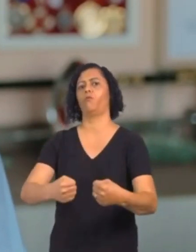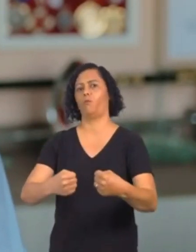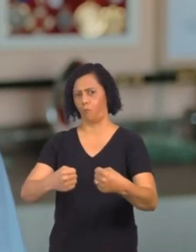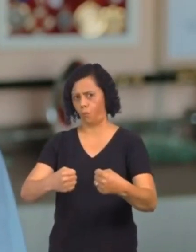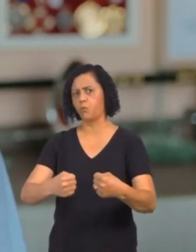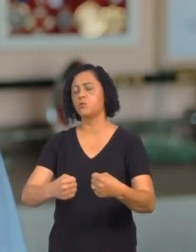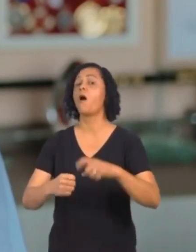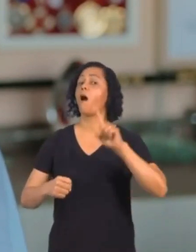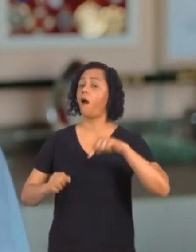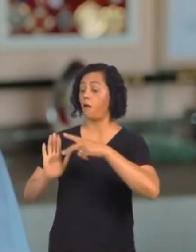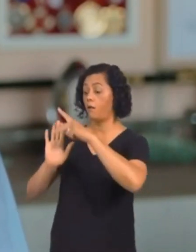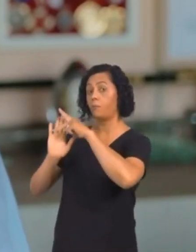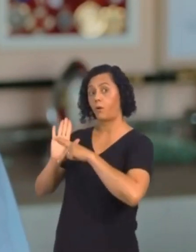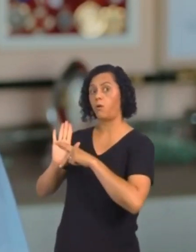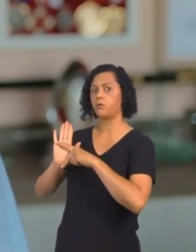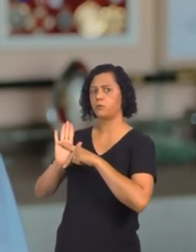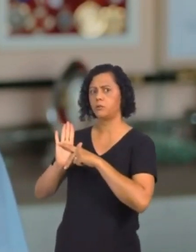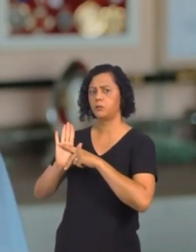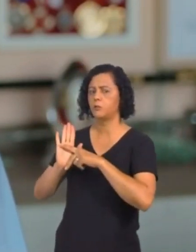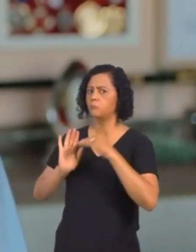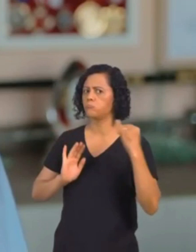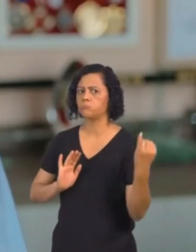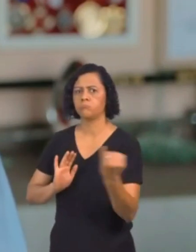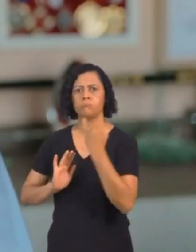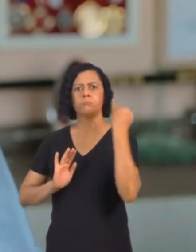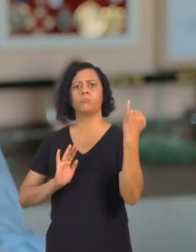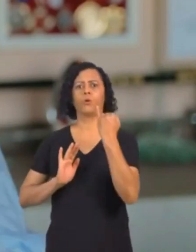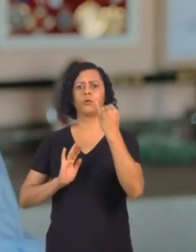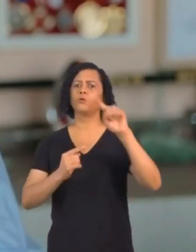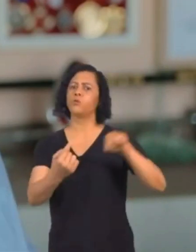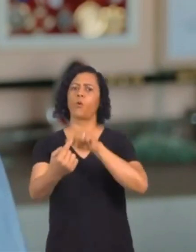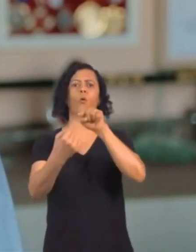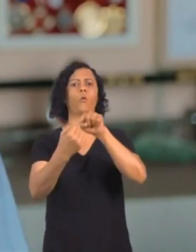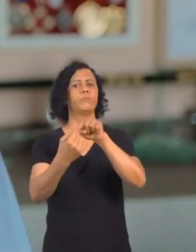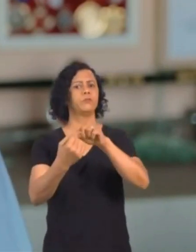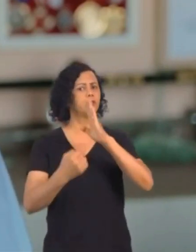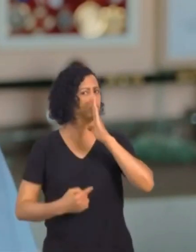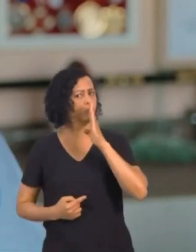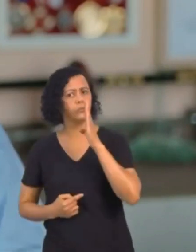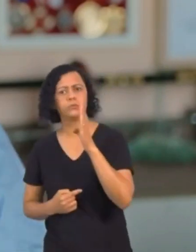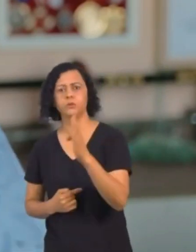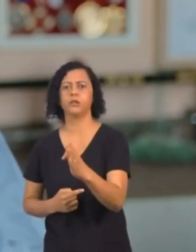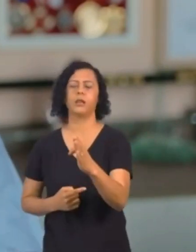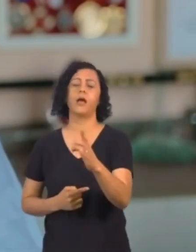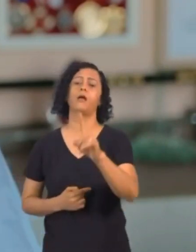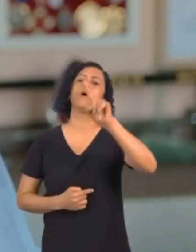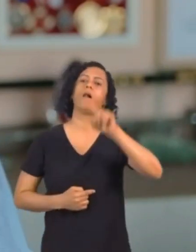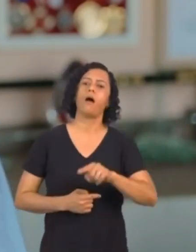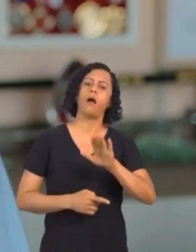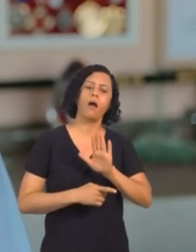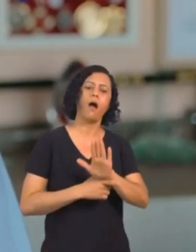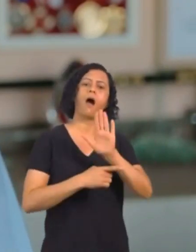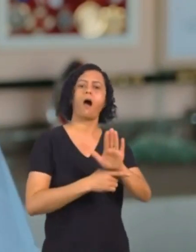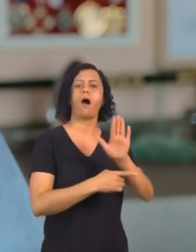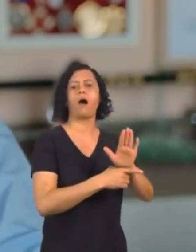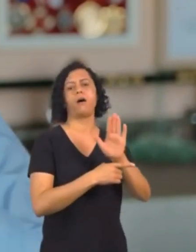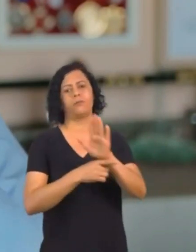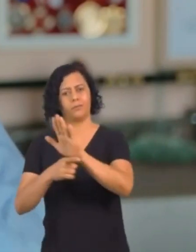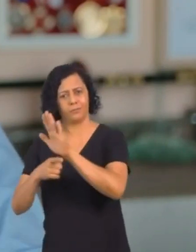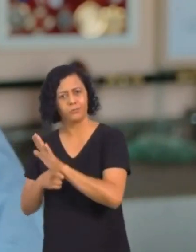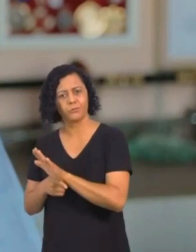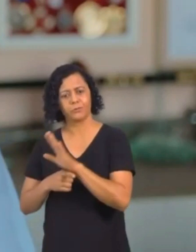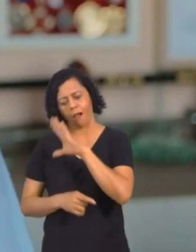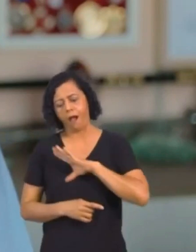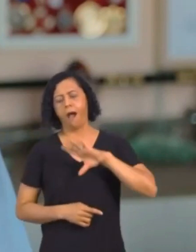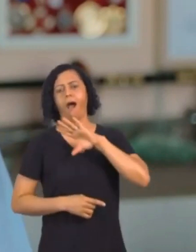o projeto que não vê extremos, não vê lado, é o projeto que segue em frente, o projeto suprapartidário, é o projeto